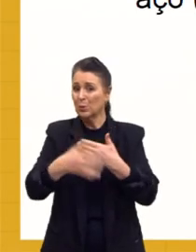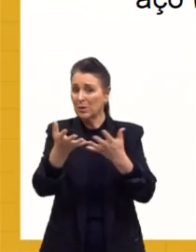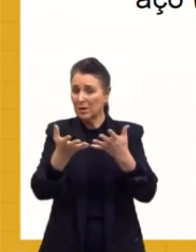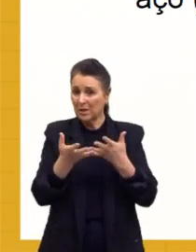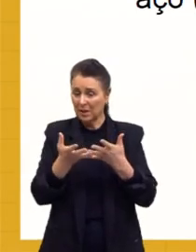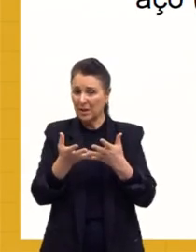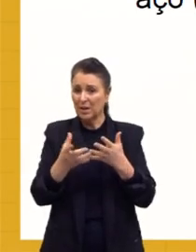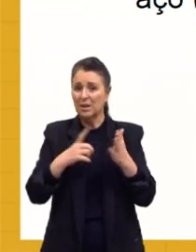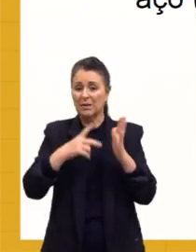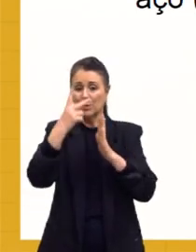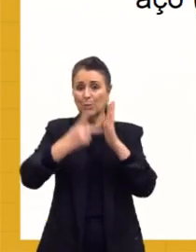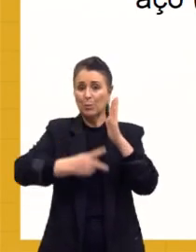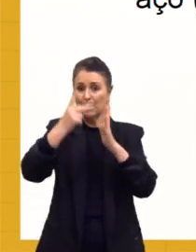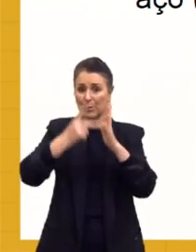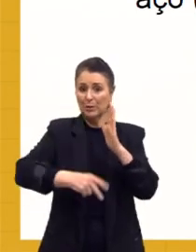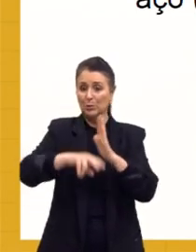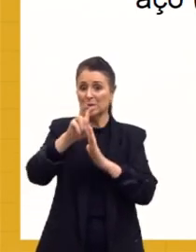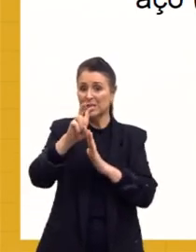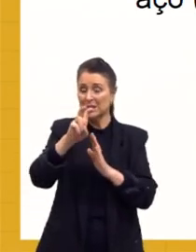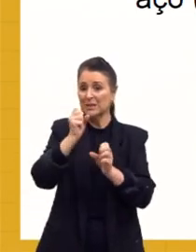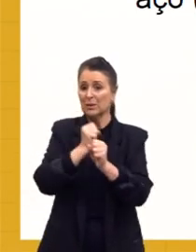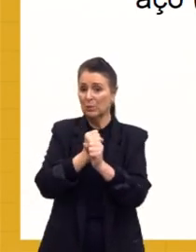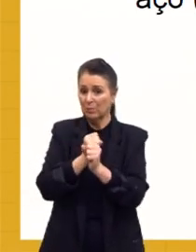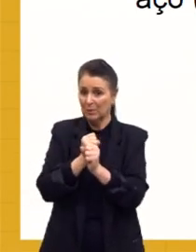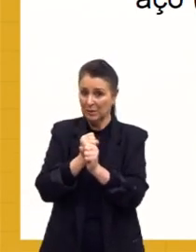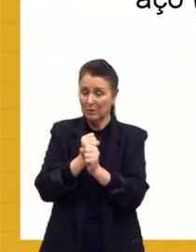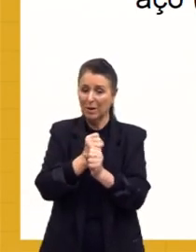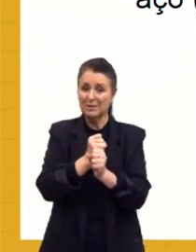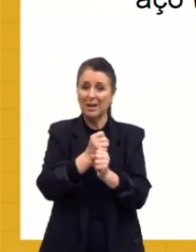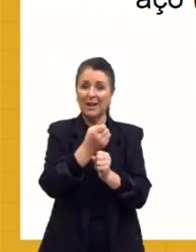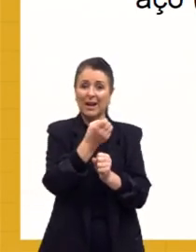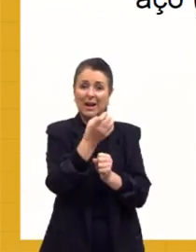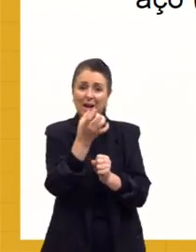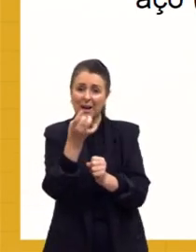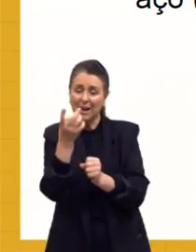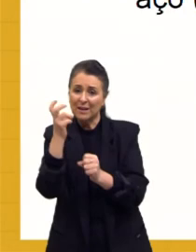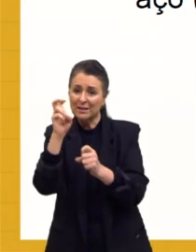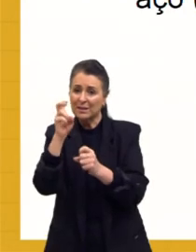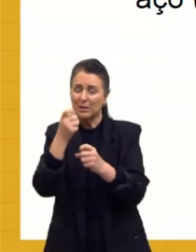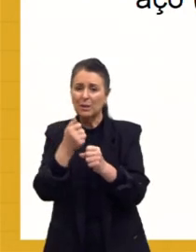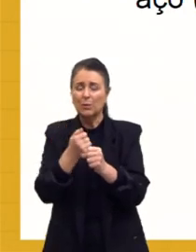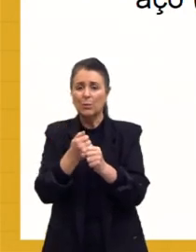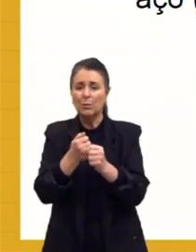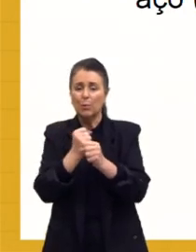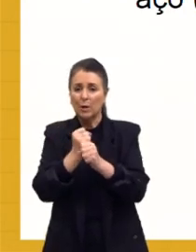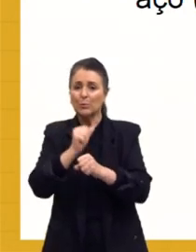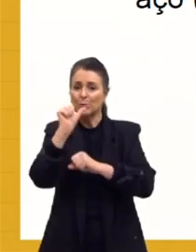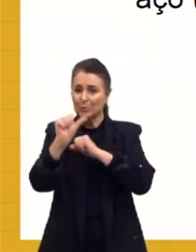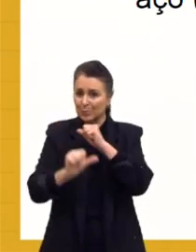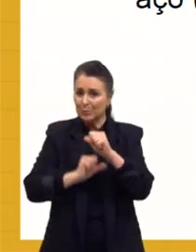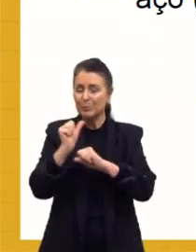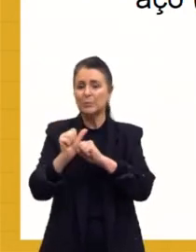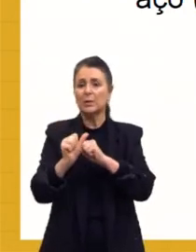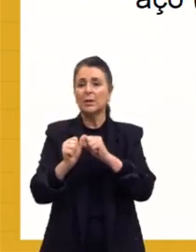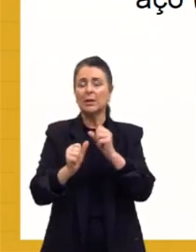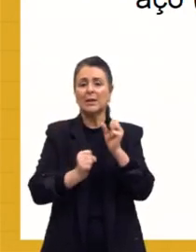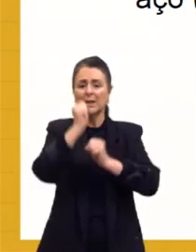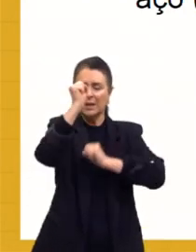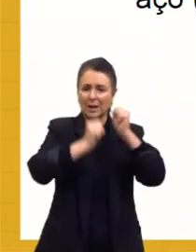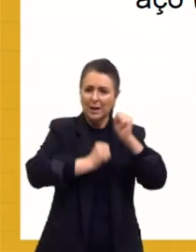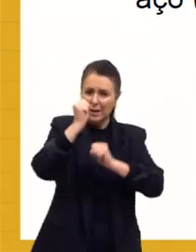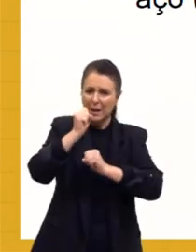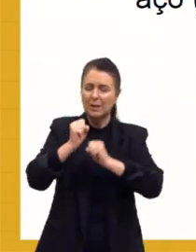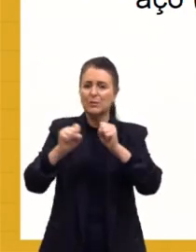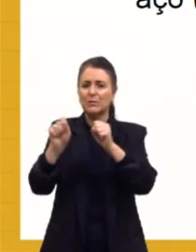quinquenal, que é um plano de cinco anos, e ele pretendia construir usinas de aço, fábricas de aviões,